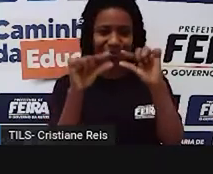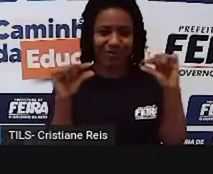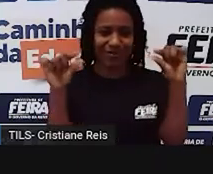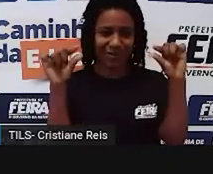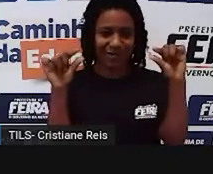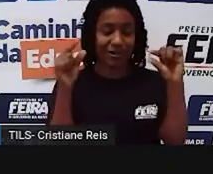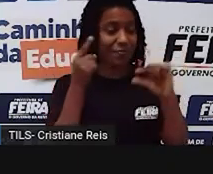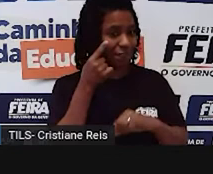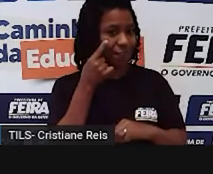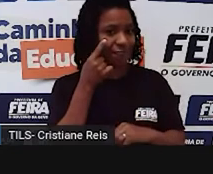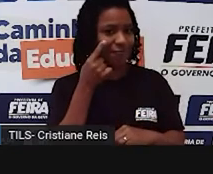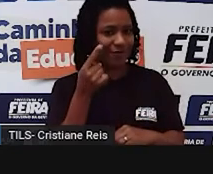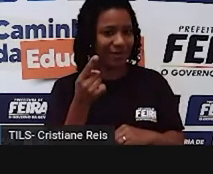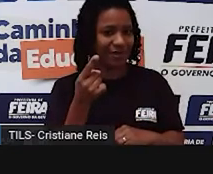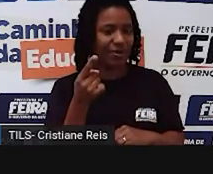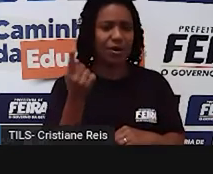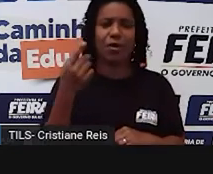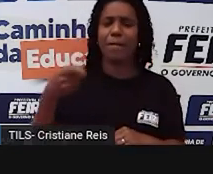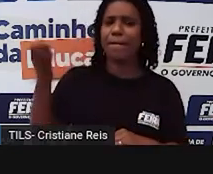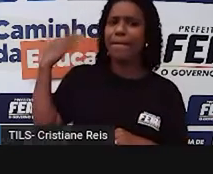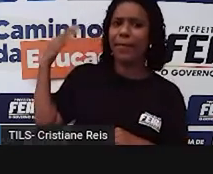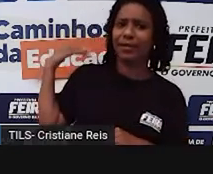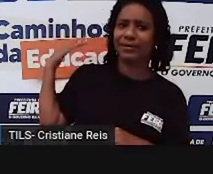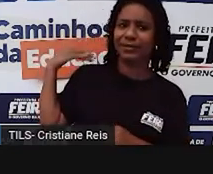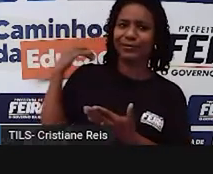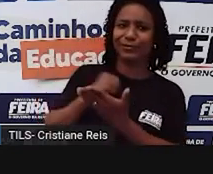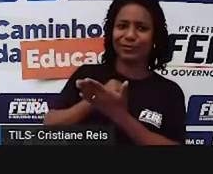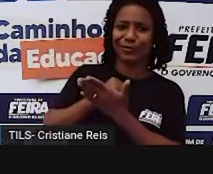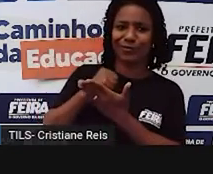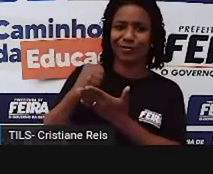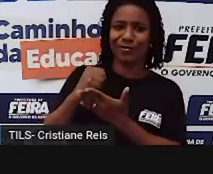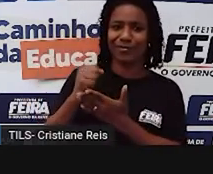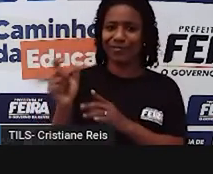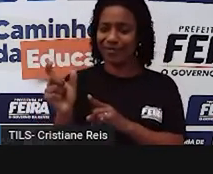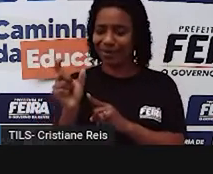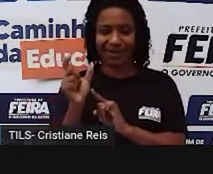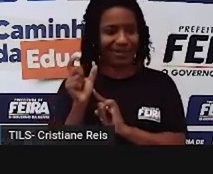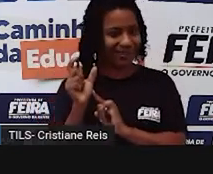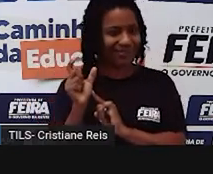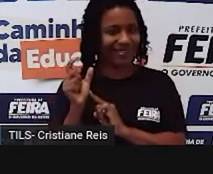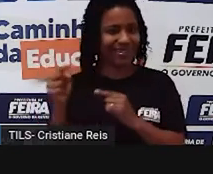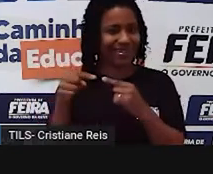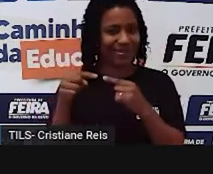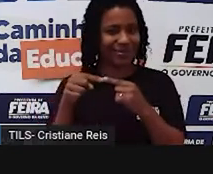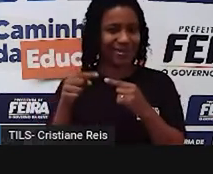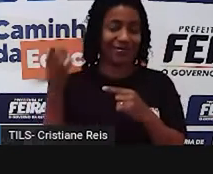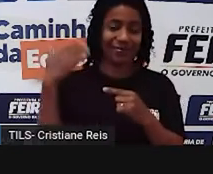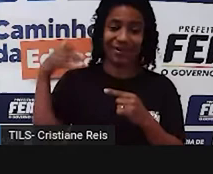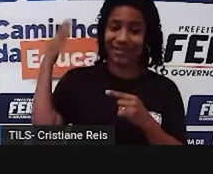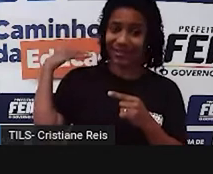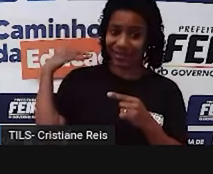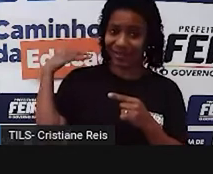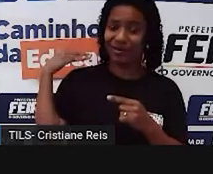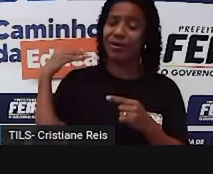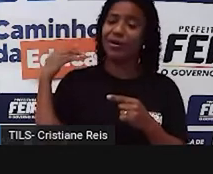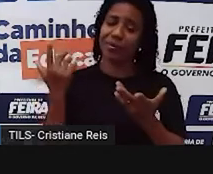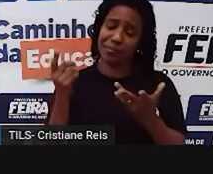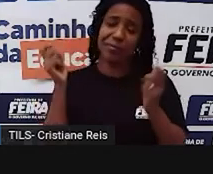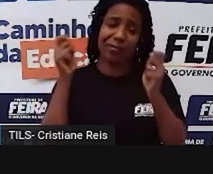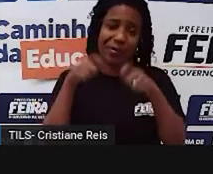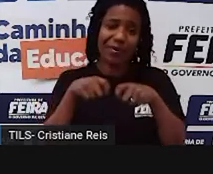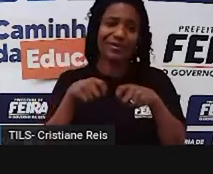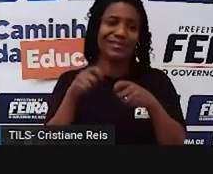Expressões de tempo no passado. Que são palavrinhas que a gente utiliza na construção do nosso discurso.